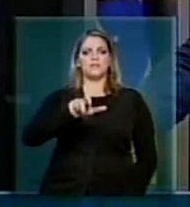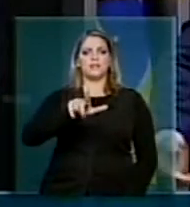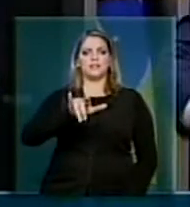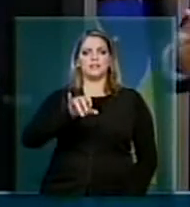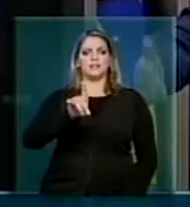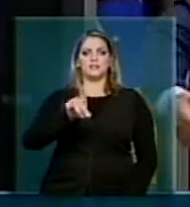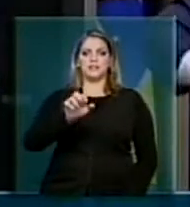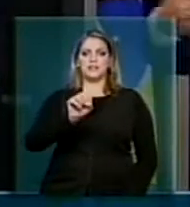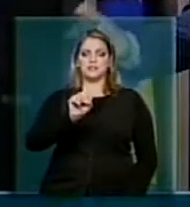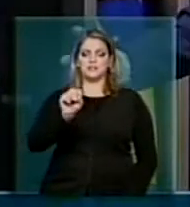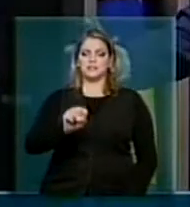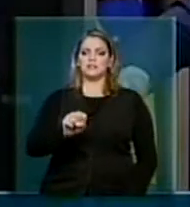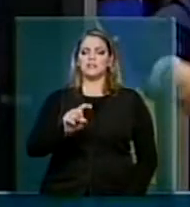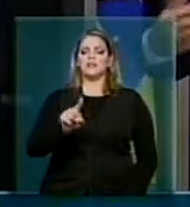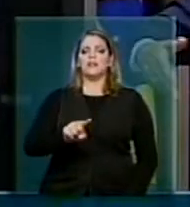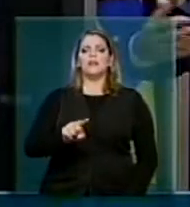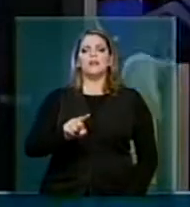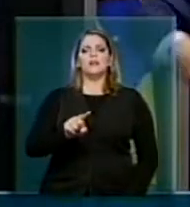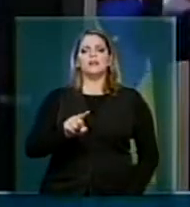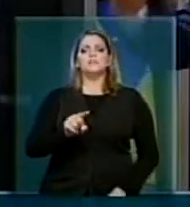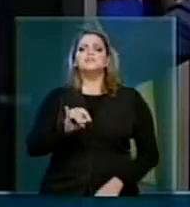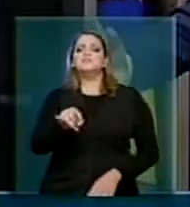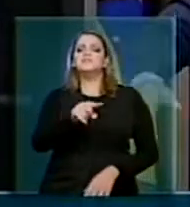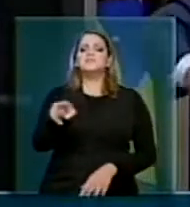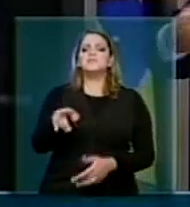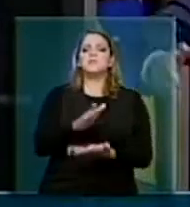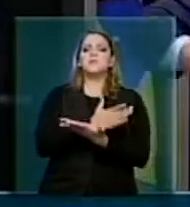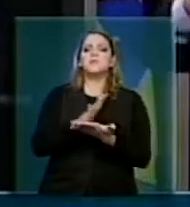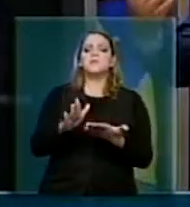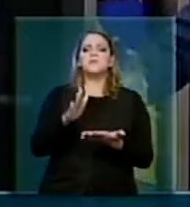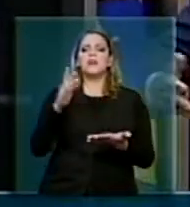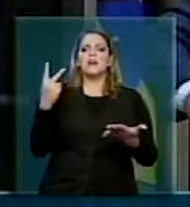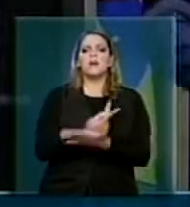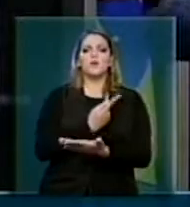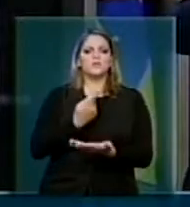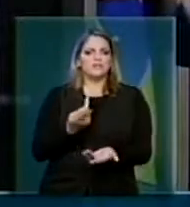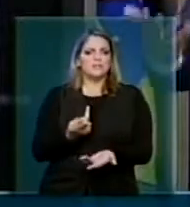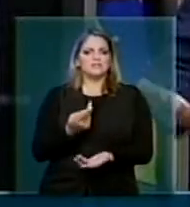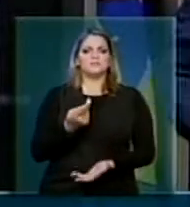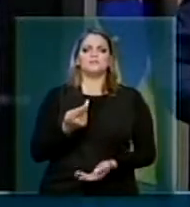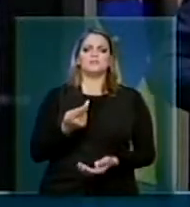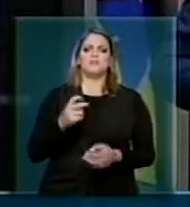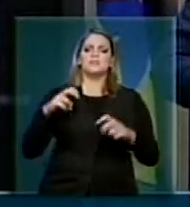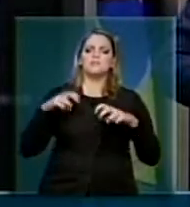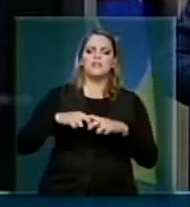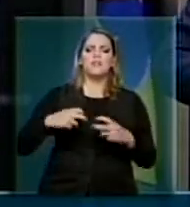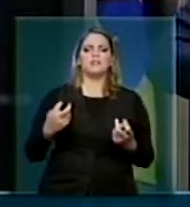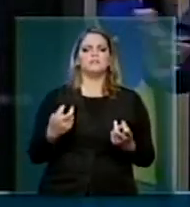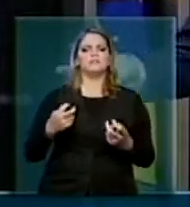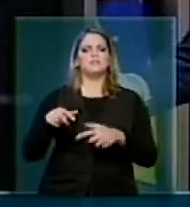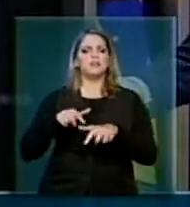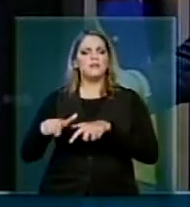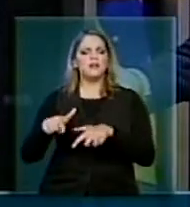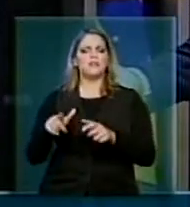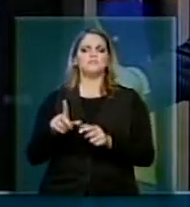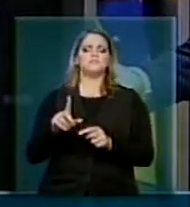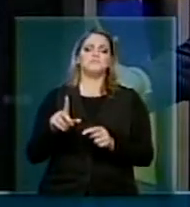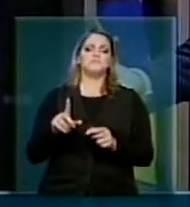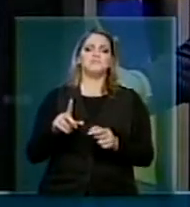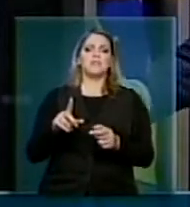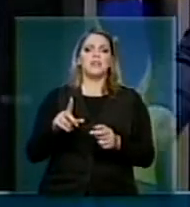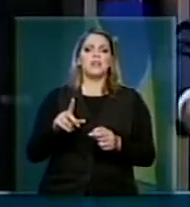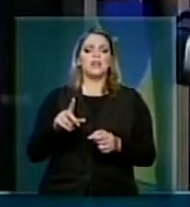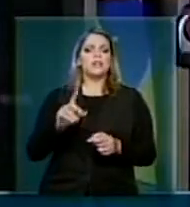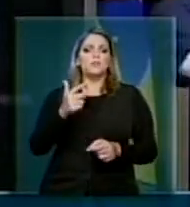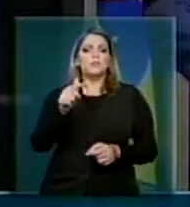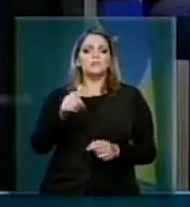momento, podemos ter alguma invalidez decorrente, inclusive, de acidente de trabalho ou de outro. No entanto, vamos ter proventos